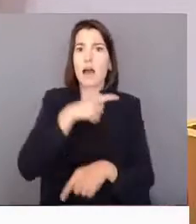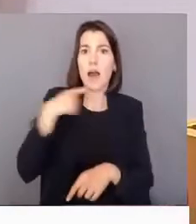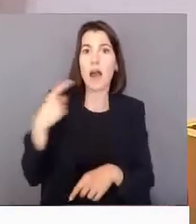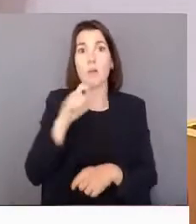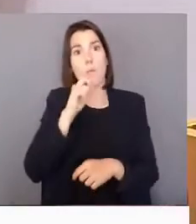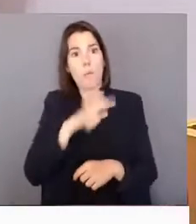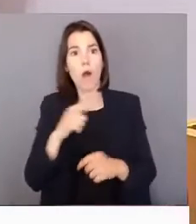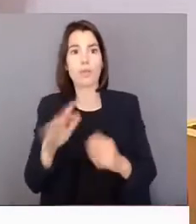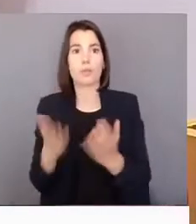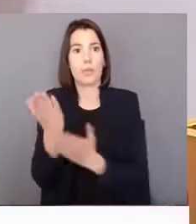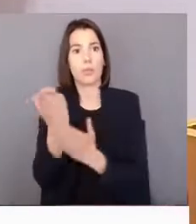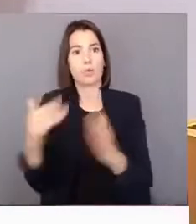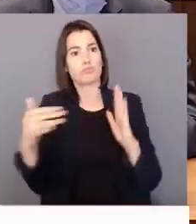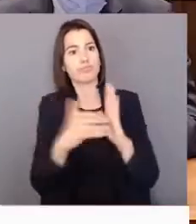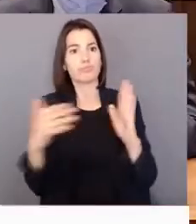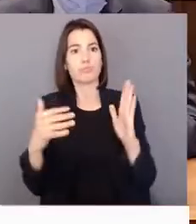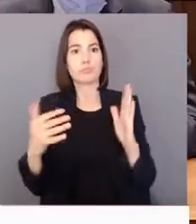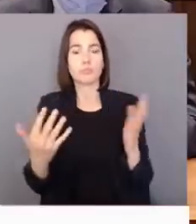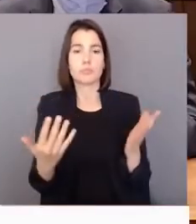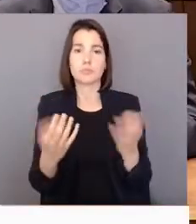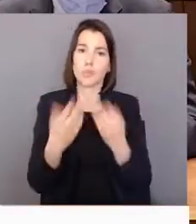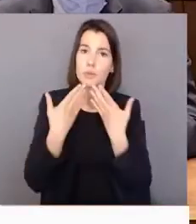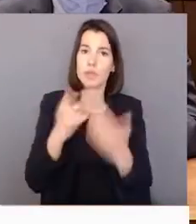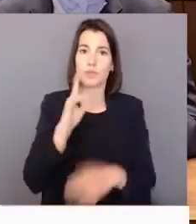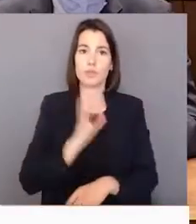propostos. Muito obrigada, Sra. Presidente.